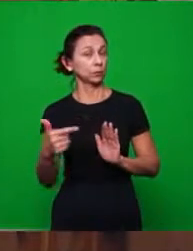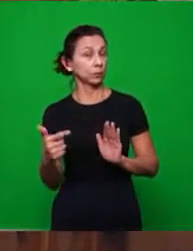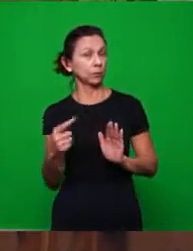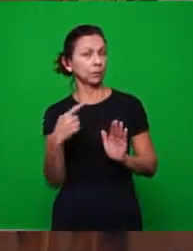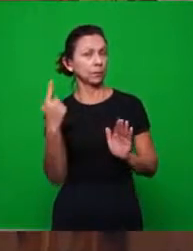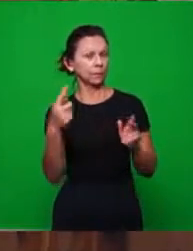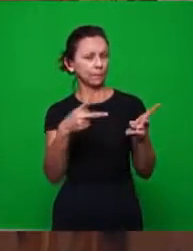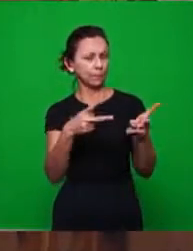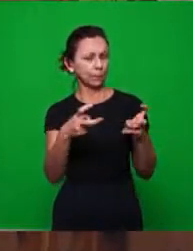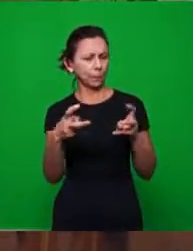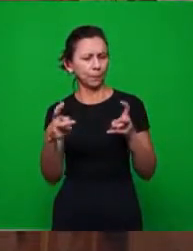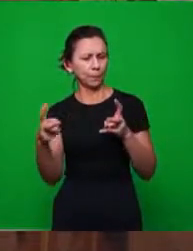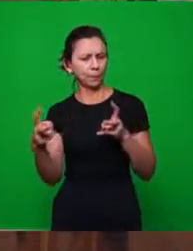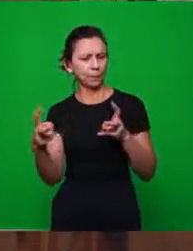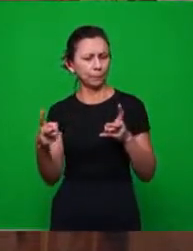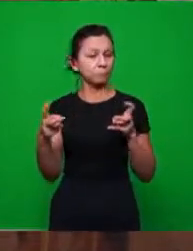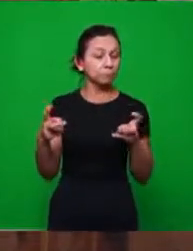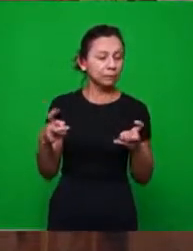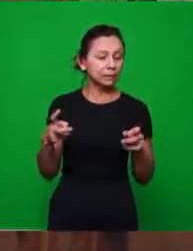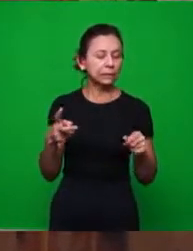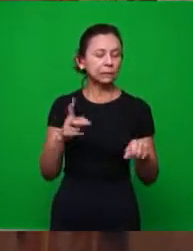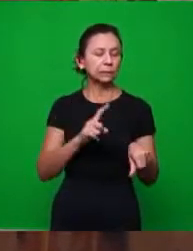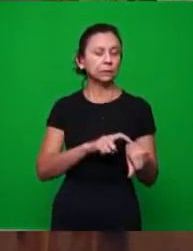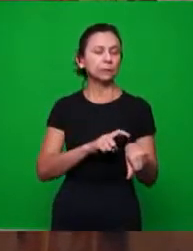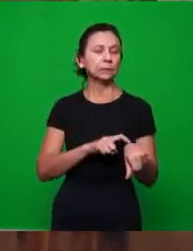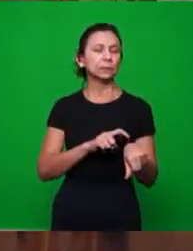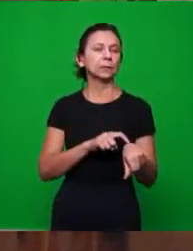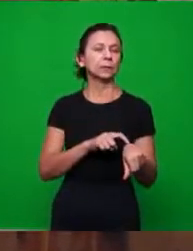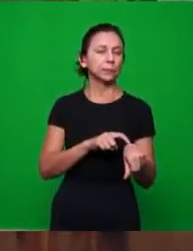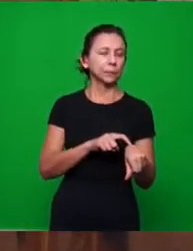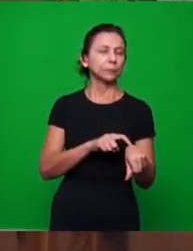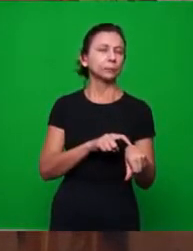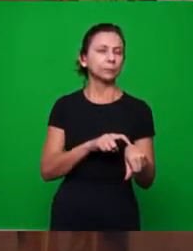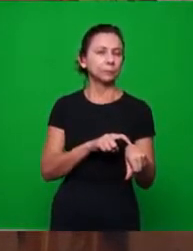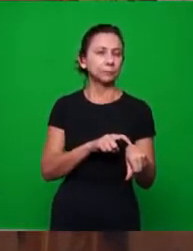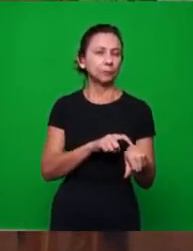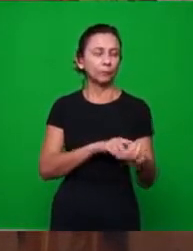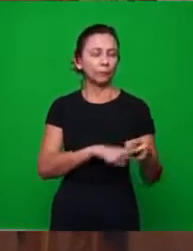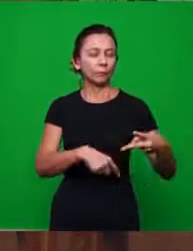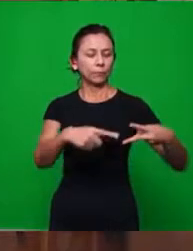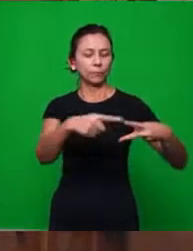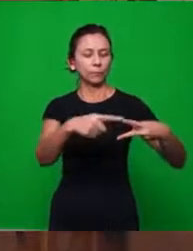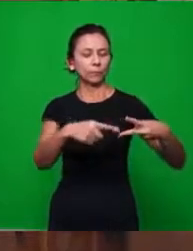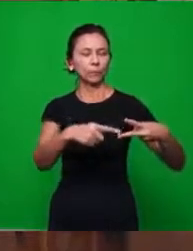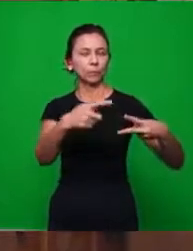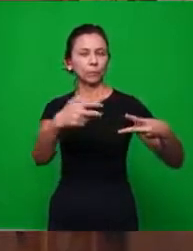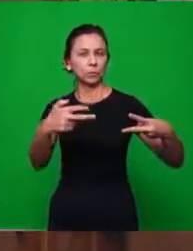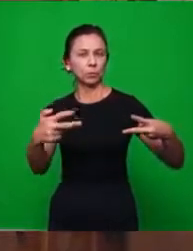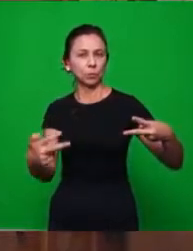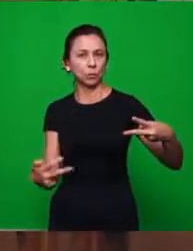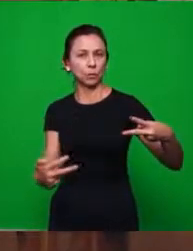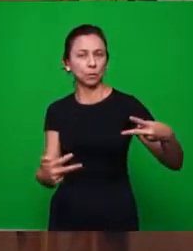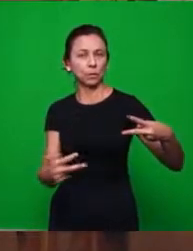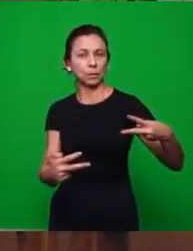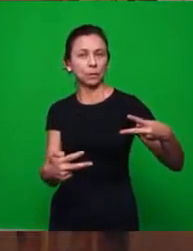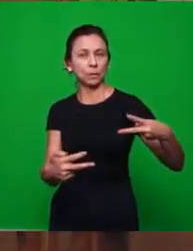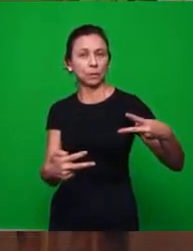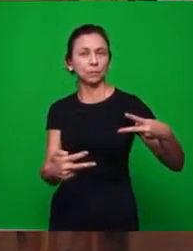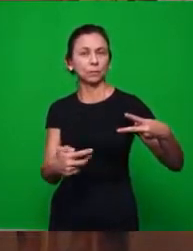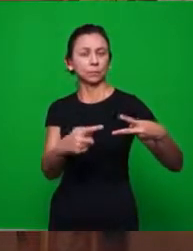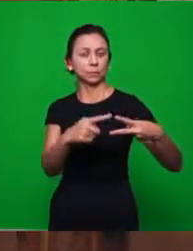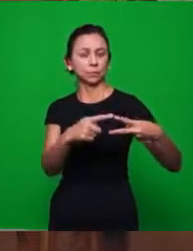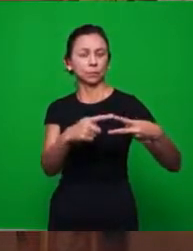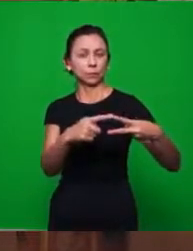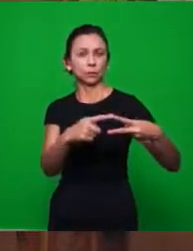encontrar esse tempo que se destacam dois elementos, apontam para dois